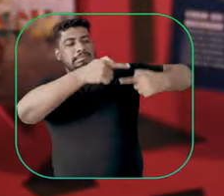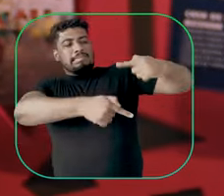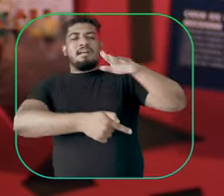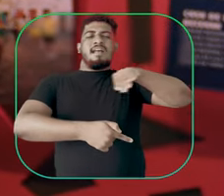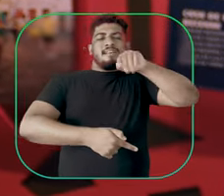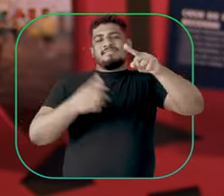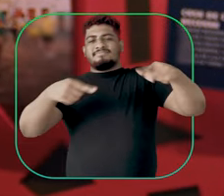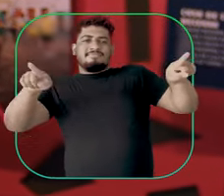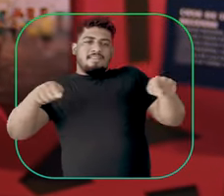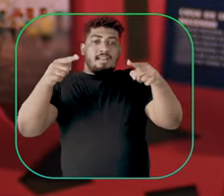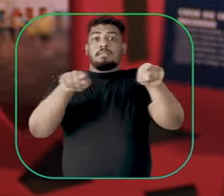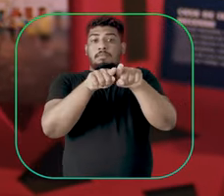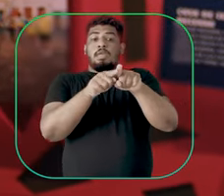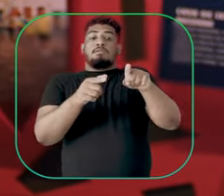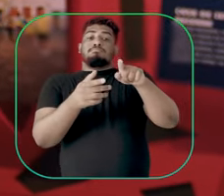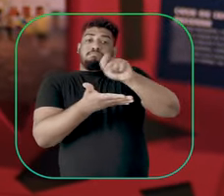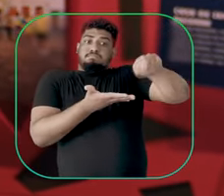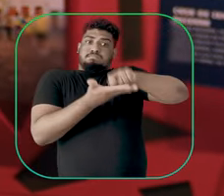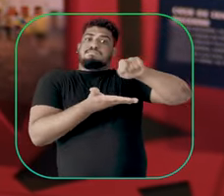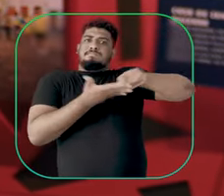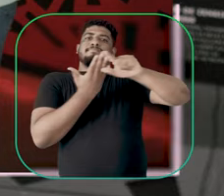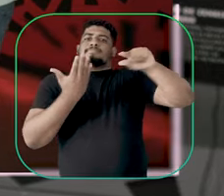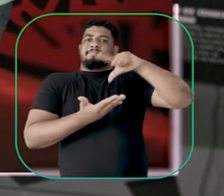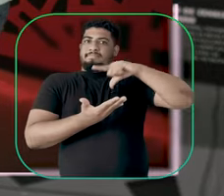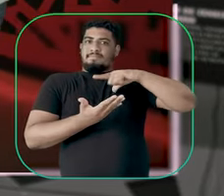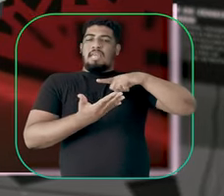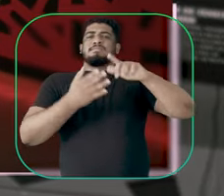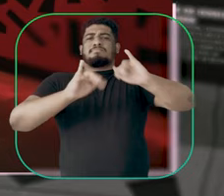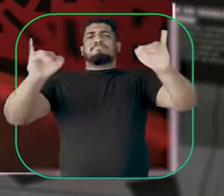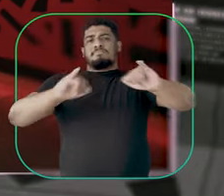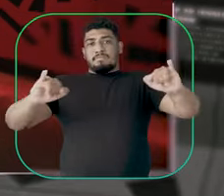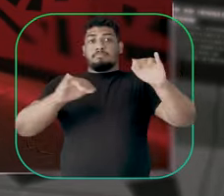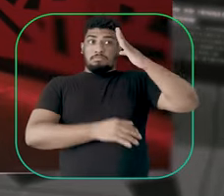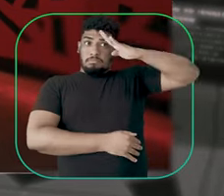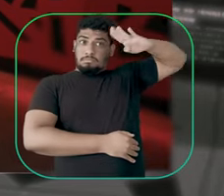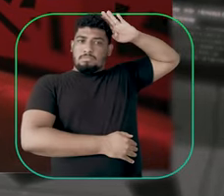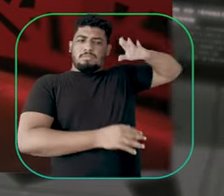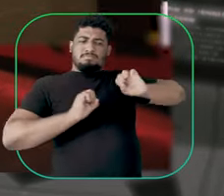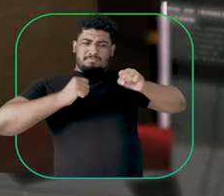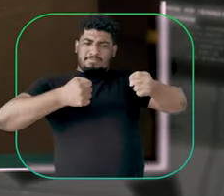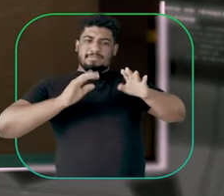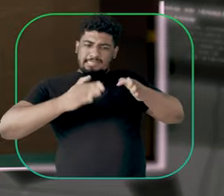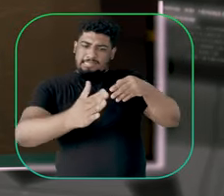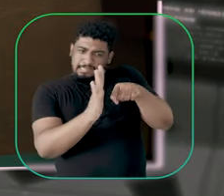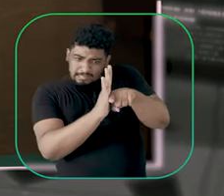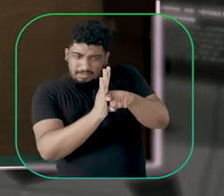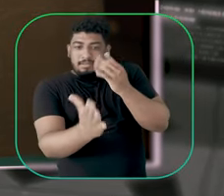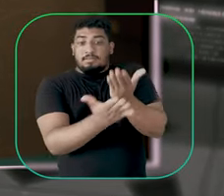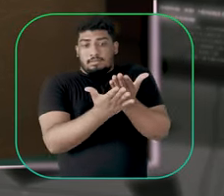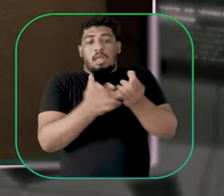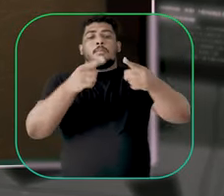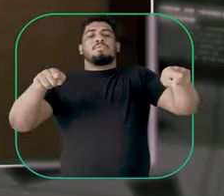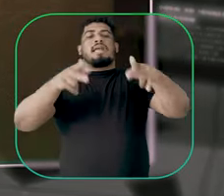quanto a música autoral, escrita e comercializada. A academia tem se dedicado cada vez mais ao estudo e à pesquisa da música